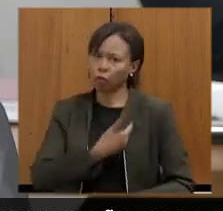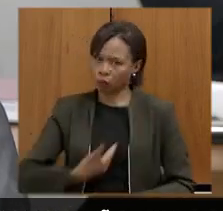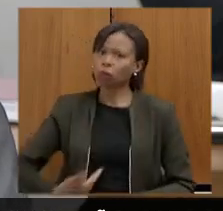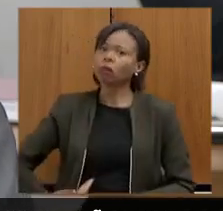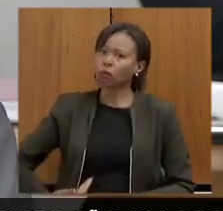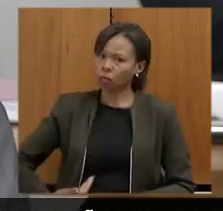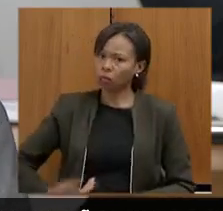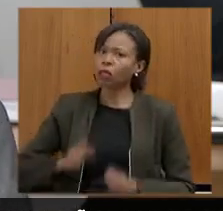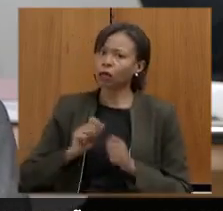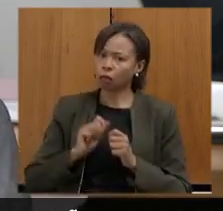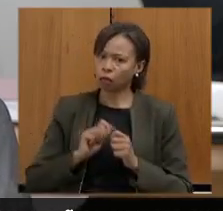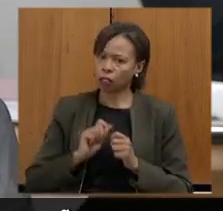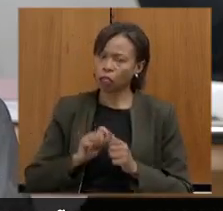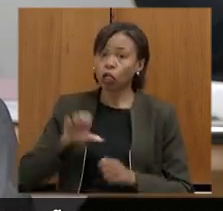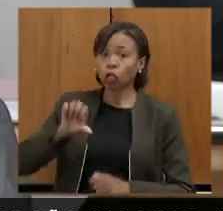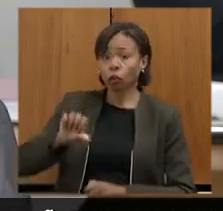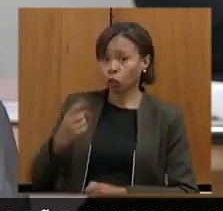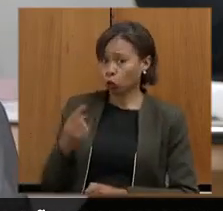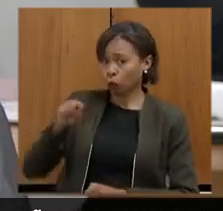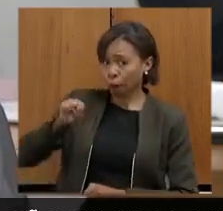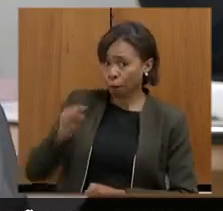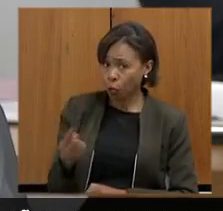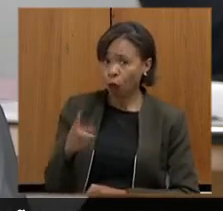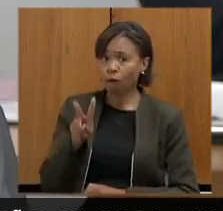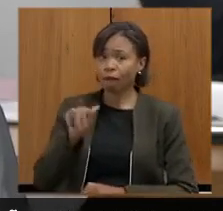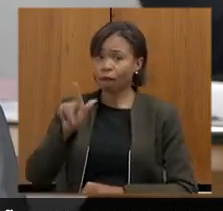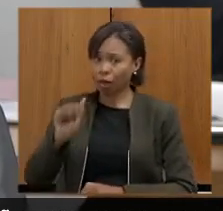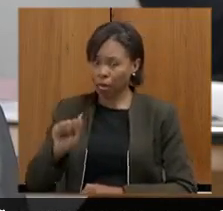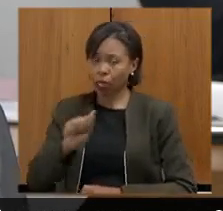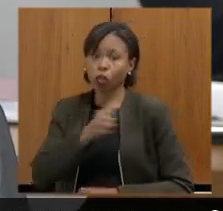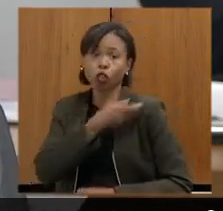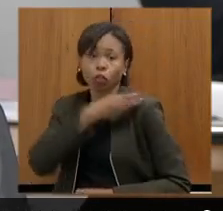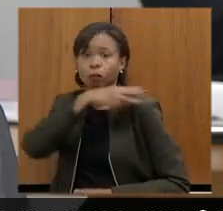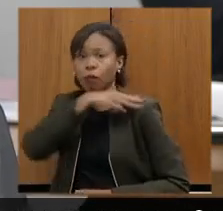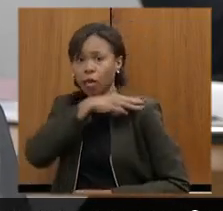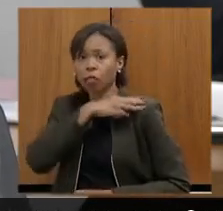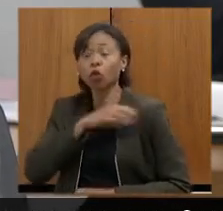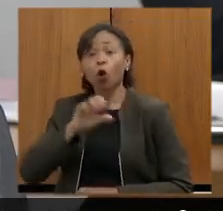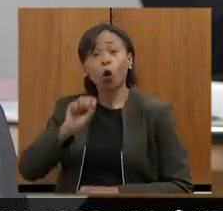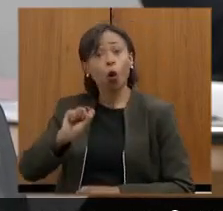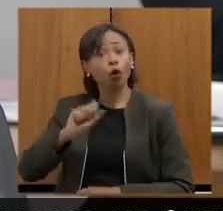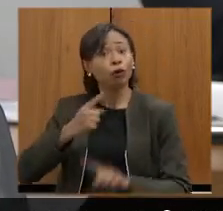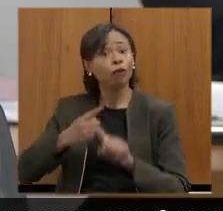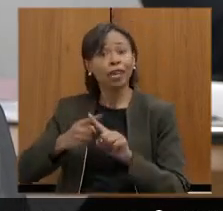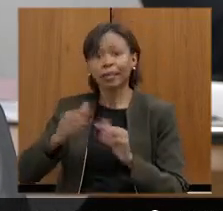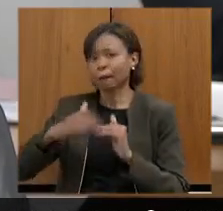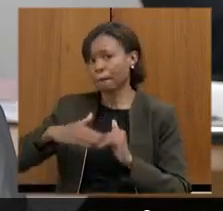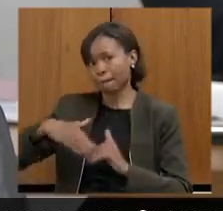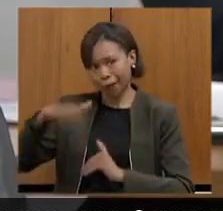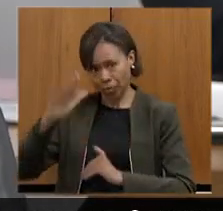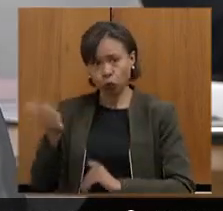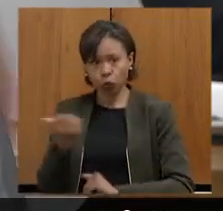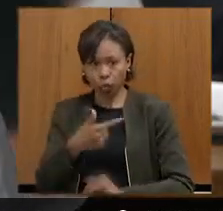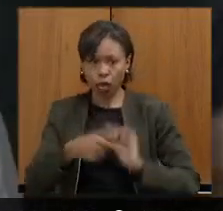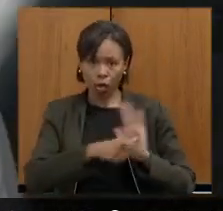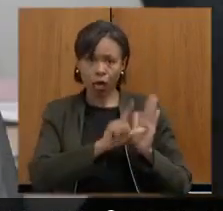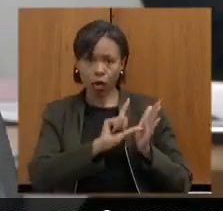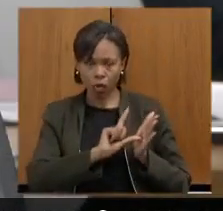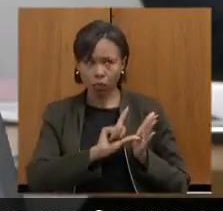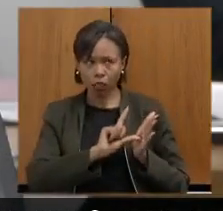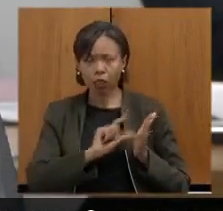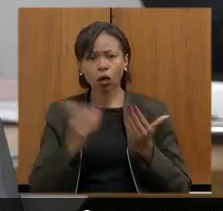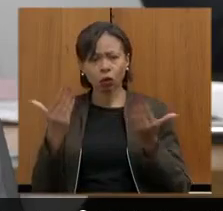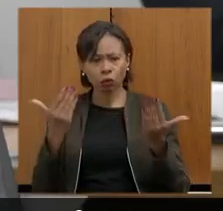A gente tem 91 mil vagas no ensino médio em tempo integral, oito vezes mais do que aconteceu no início, se for